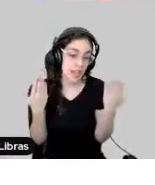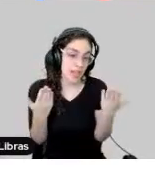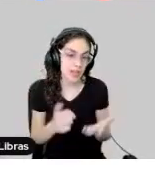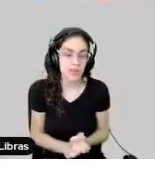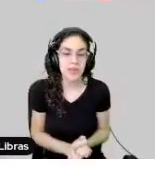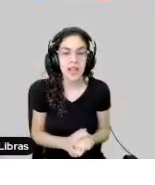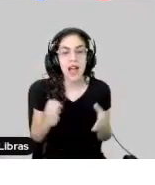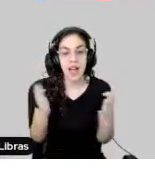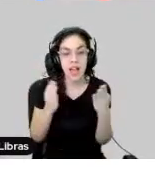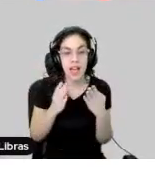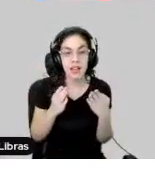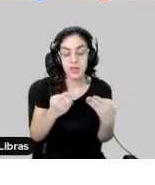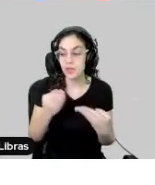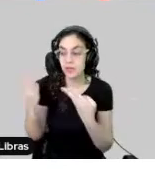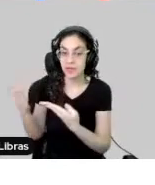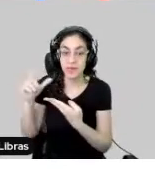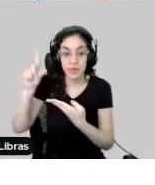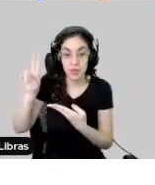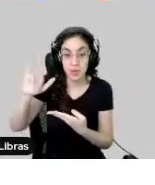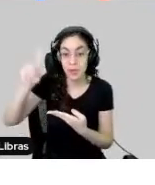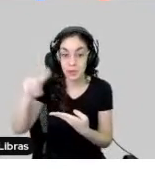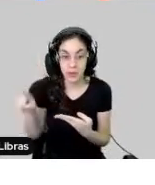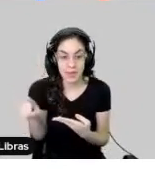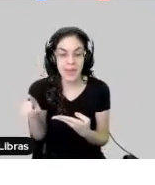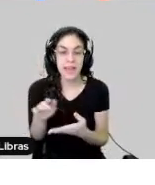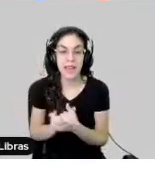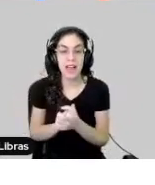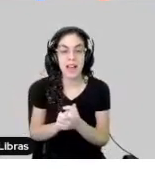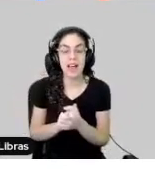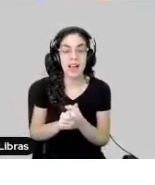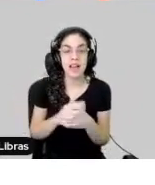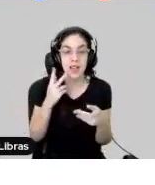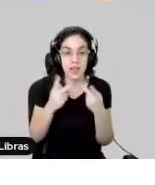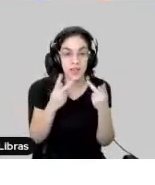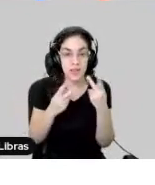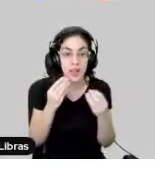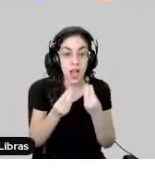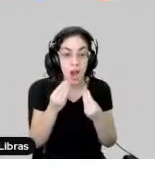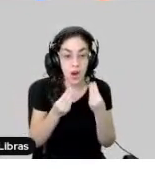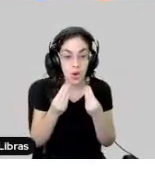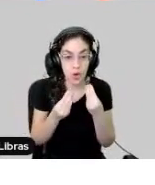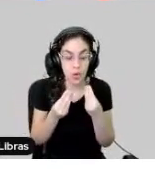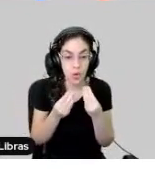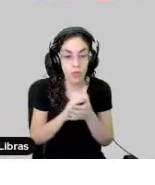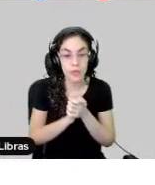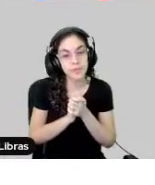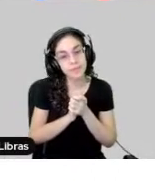passar a palavra para o Luizinho para falar um pouco sobre a parte de como foi a nossa